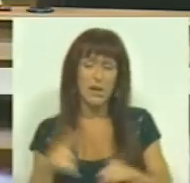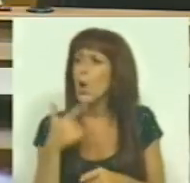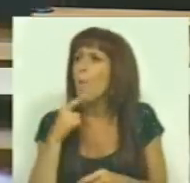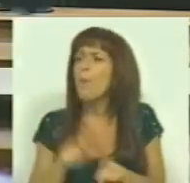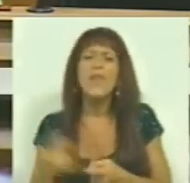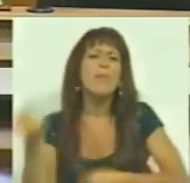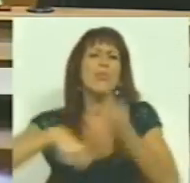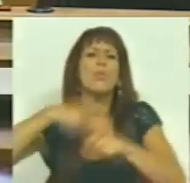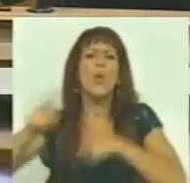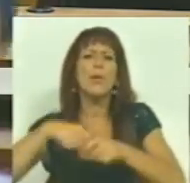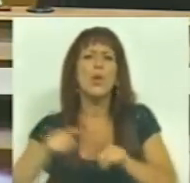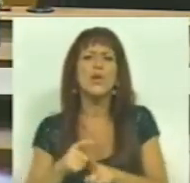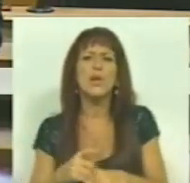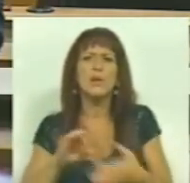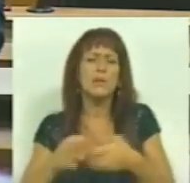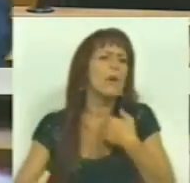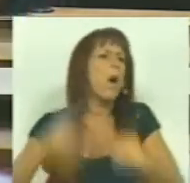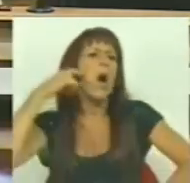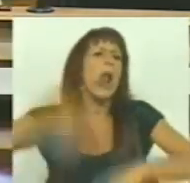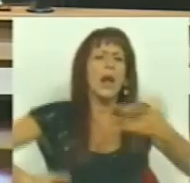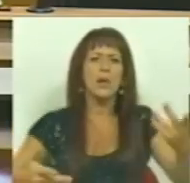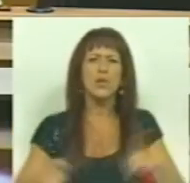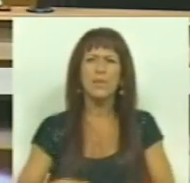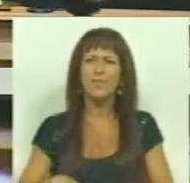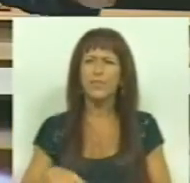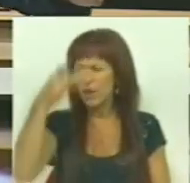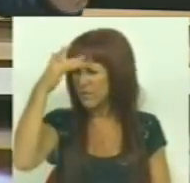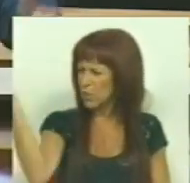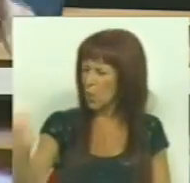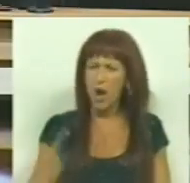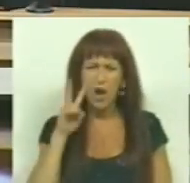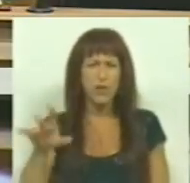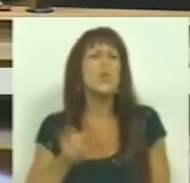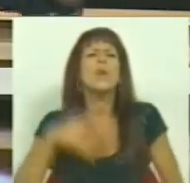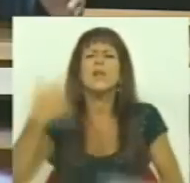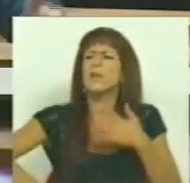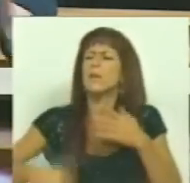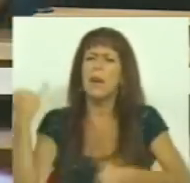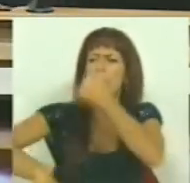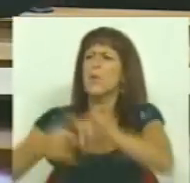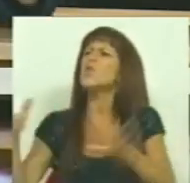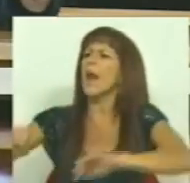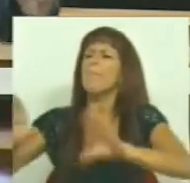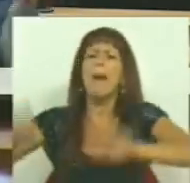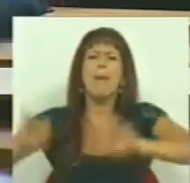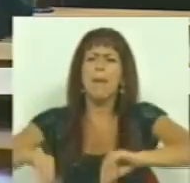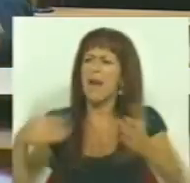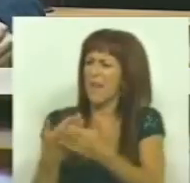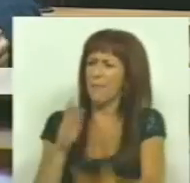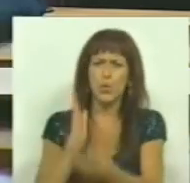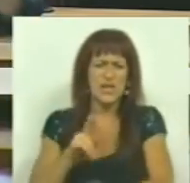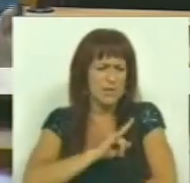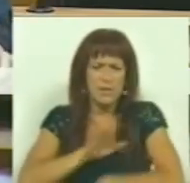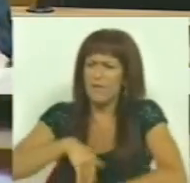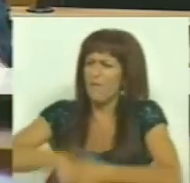podem ser vendidos às 3 pancadas. Falta dizer, senhores deputados, quantas pancadas mais querem que sejam dadas neste processo